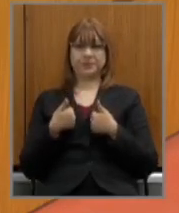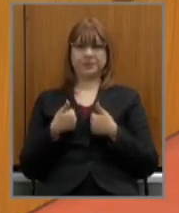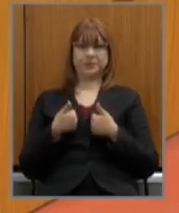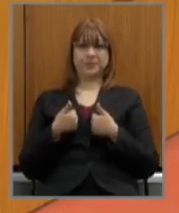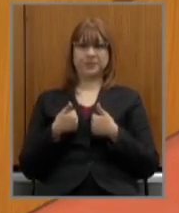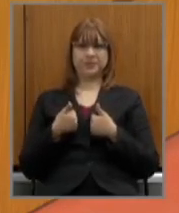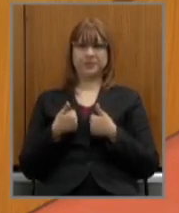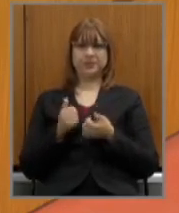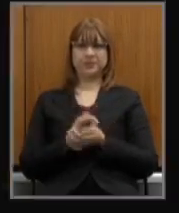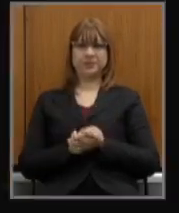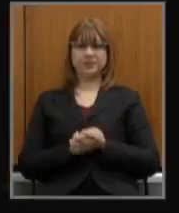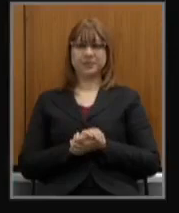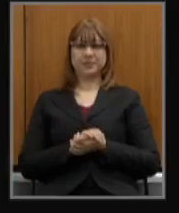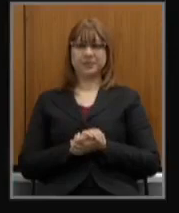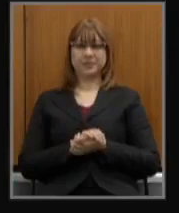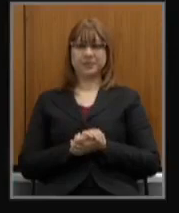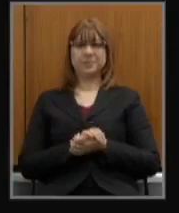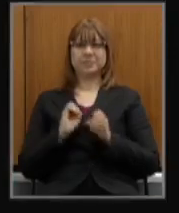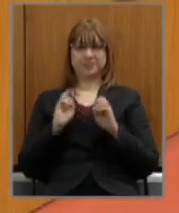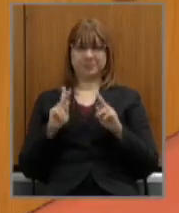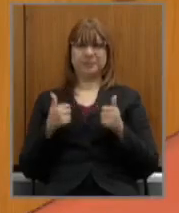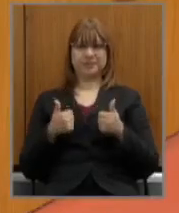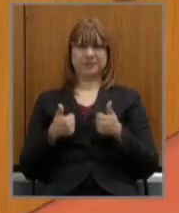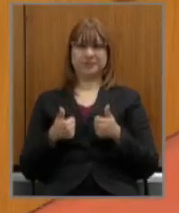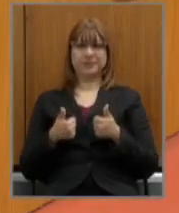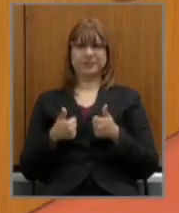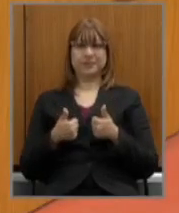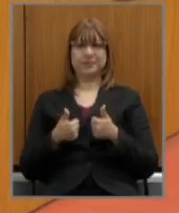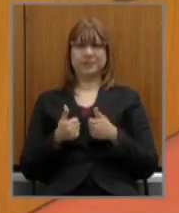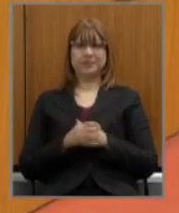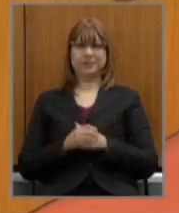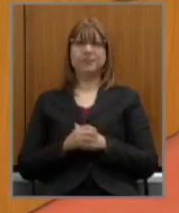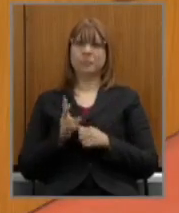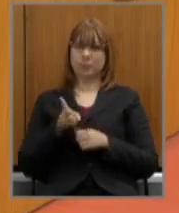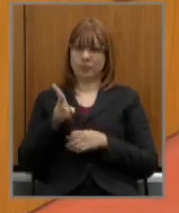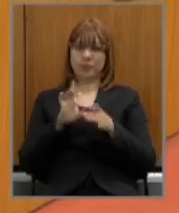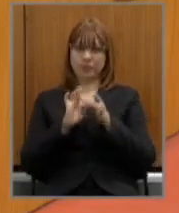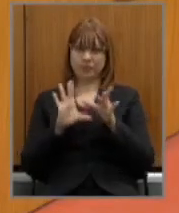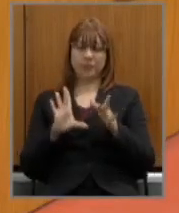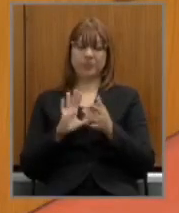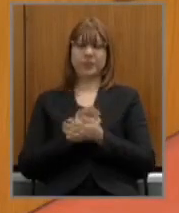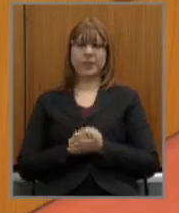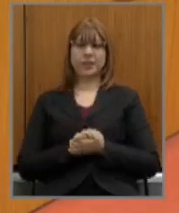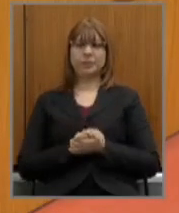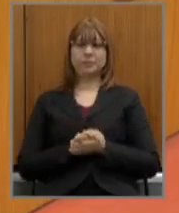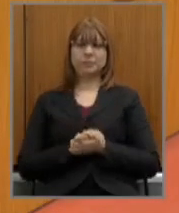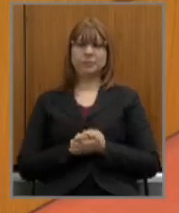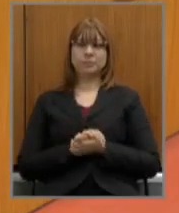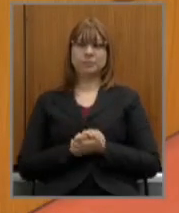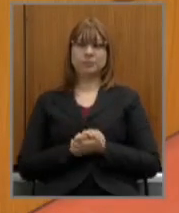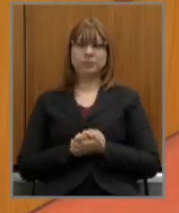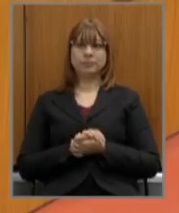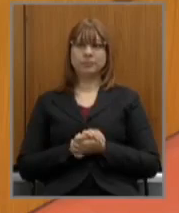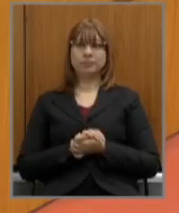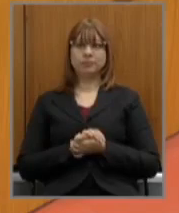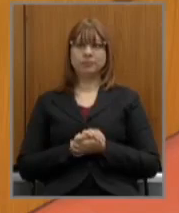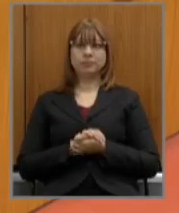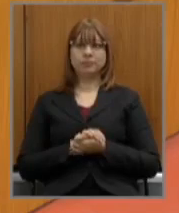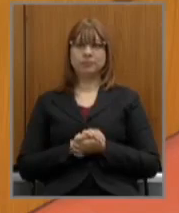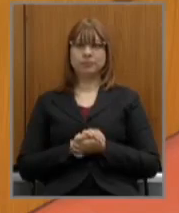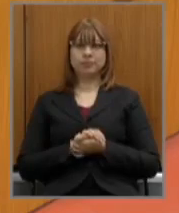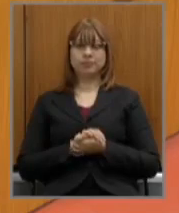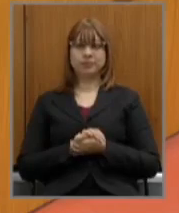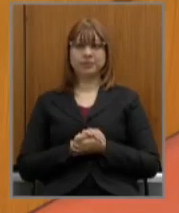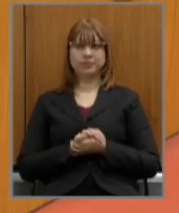aí ok deputado sem prejuízo do seu tempo o pode continuar eu não estou vendo aí mas tudo bem